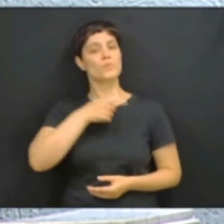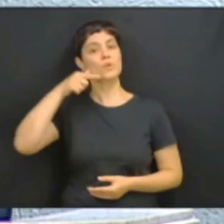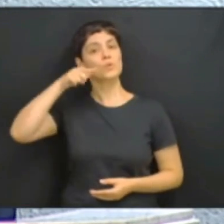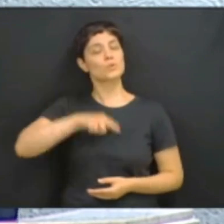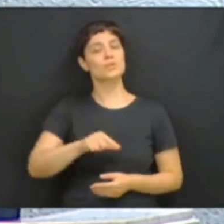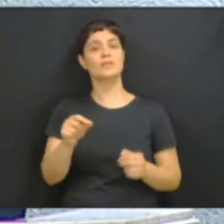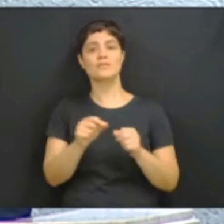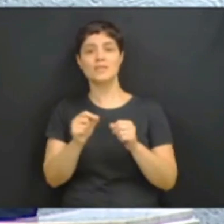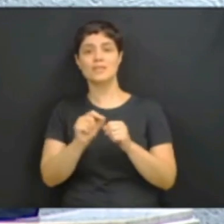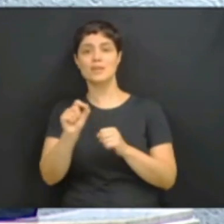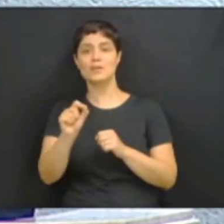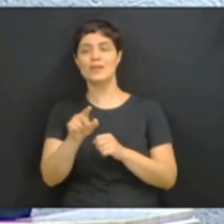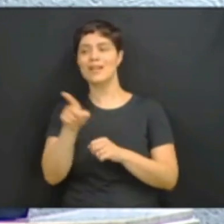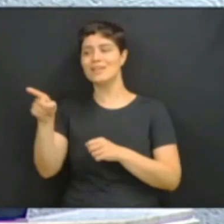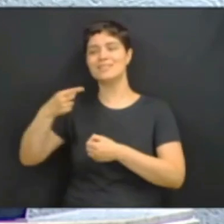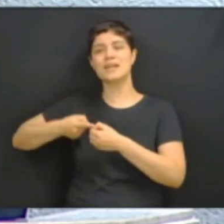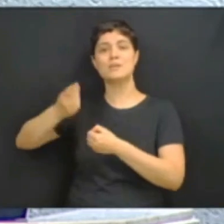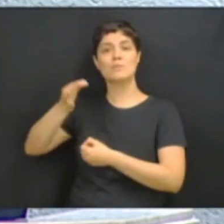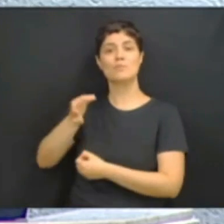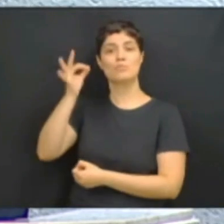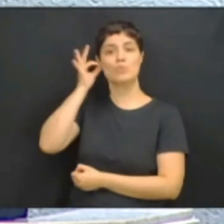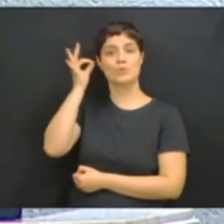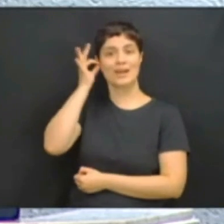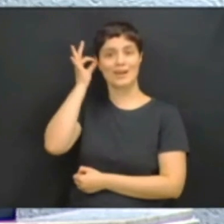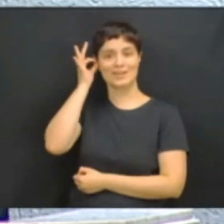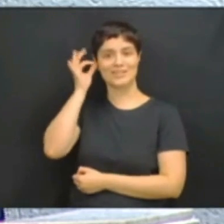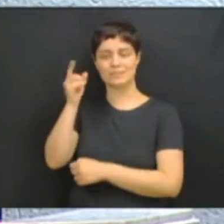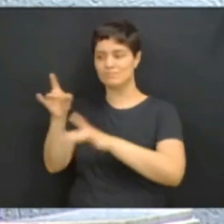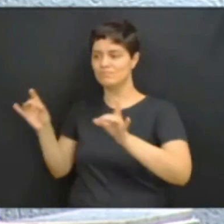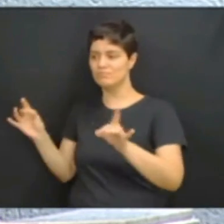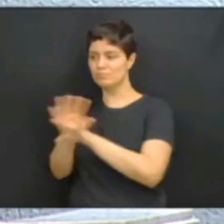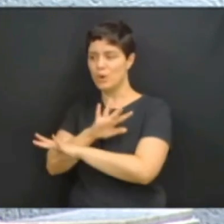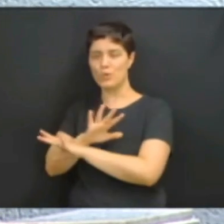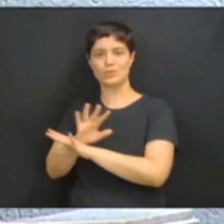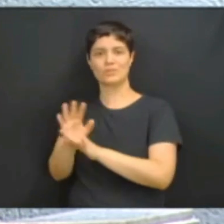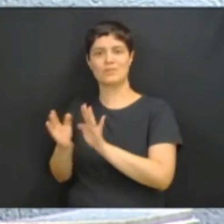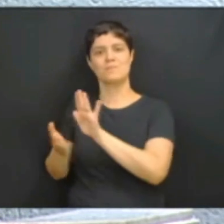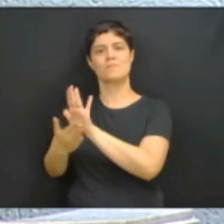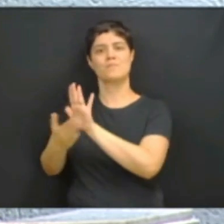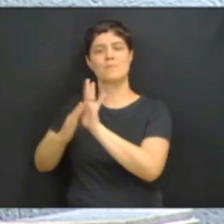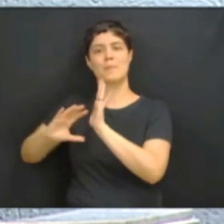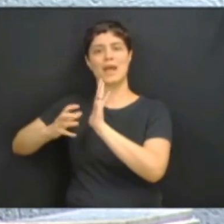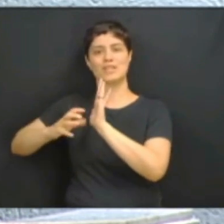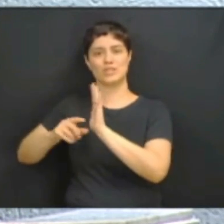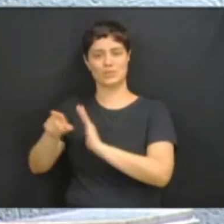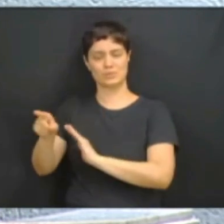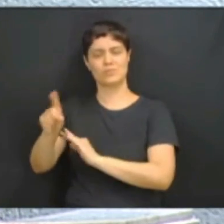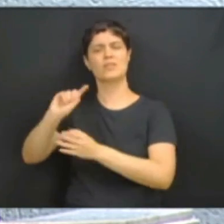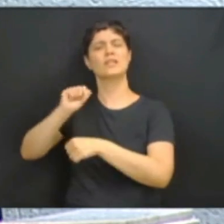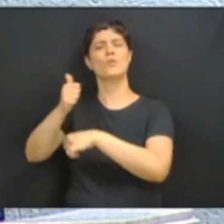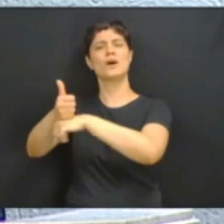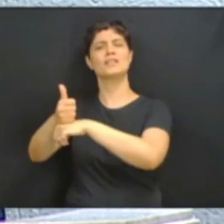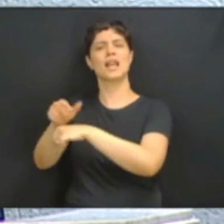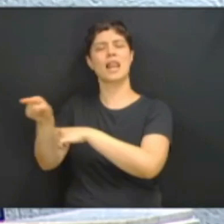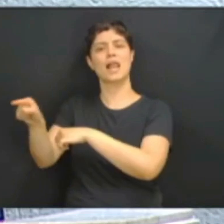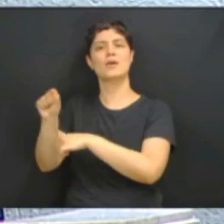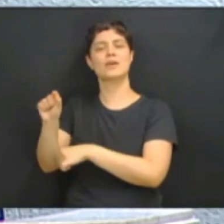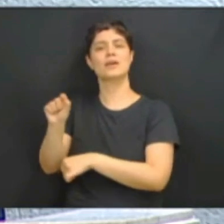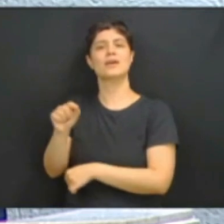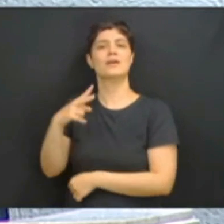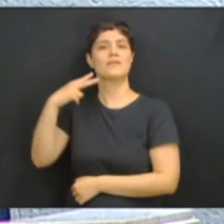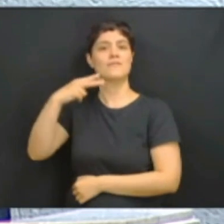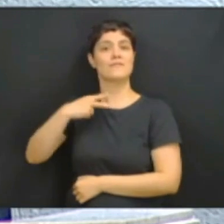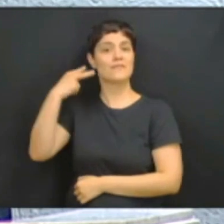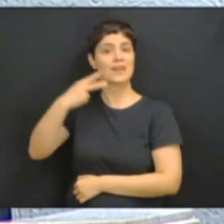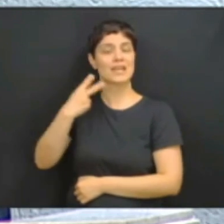de Ponta Grossa. Em Ponta Grossa, quem comandará o nosso partido será a vereadora